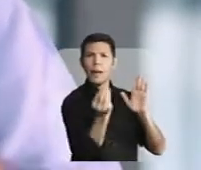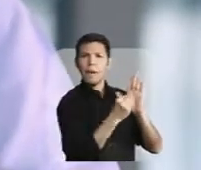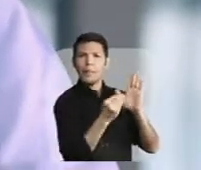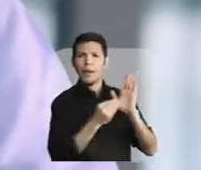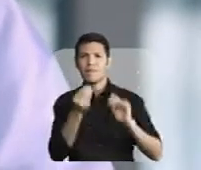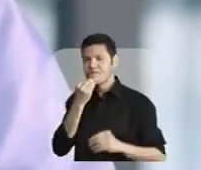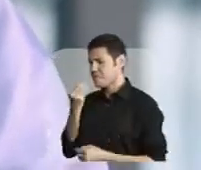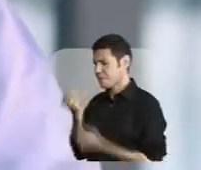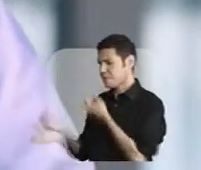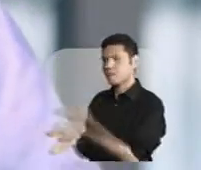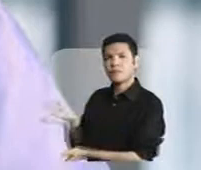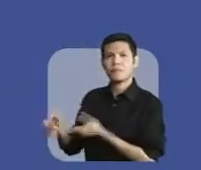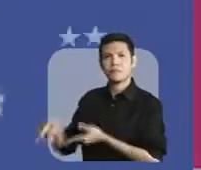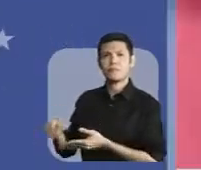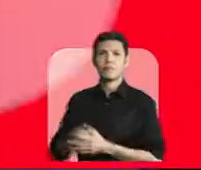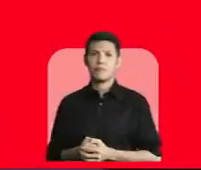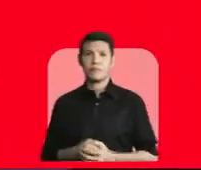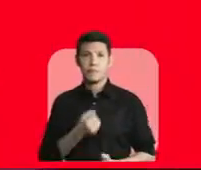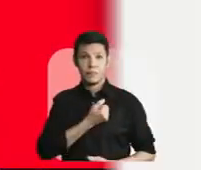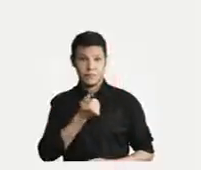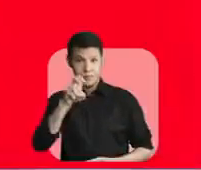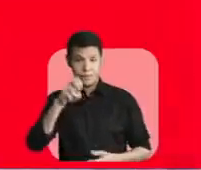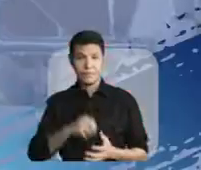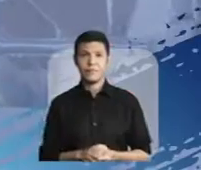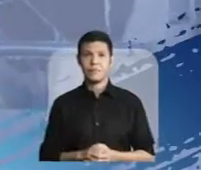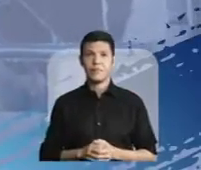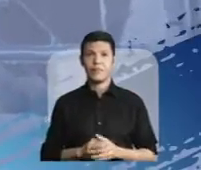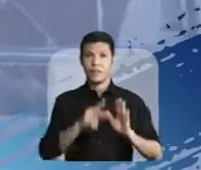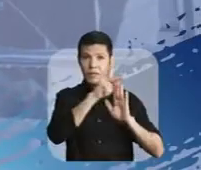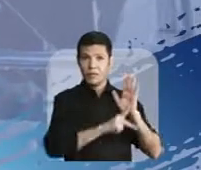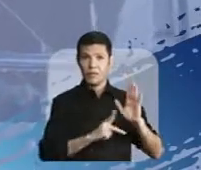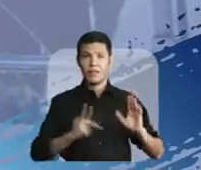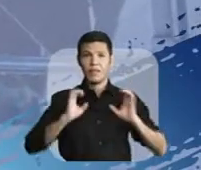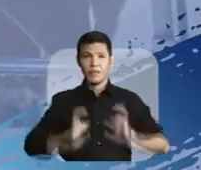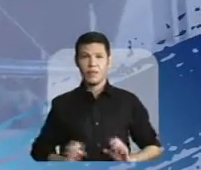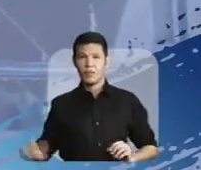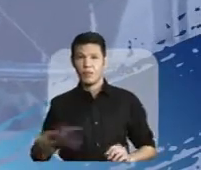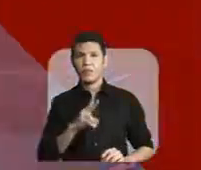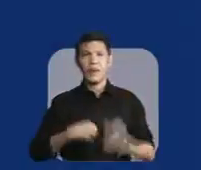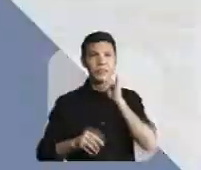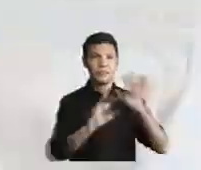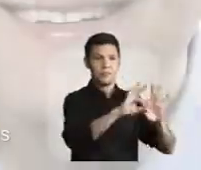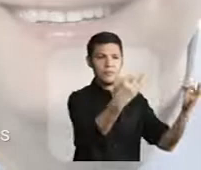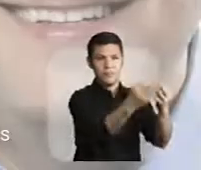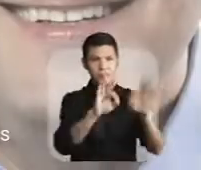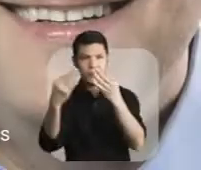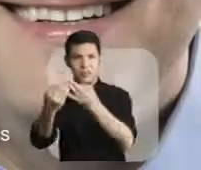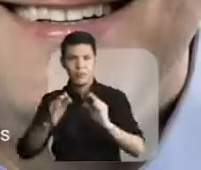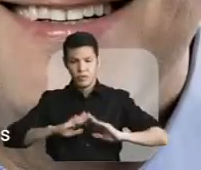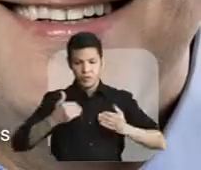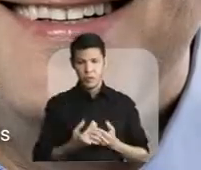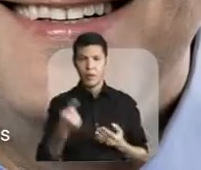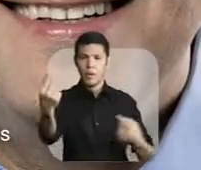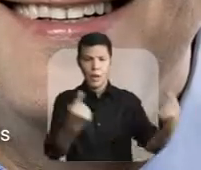oportunidade. Vote 15. O novo cidadão vai transformar a vida das famílias. Com Eduardo,